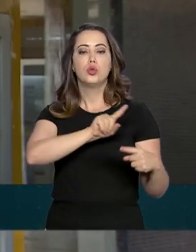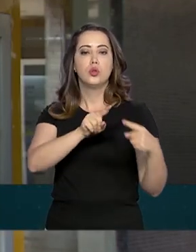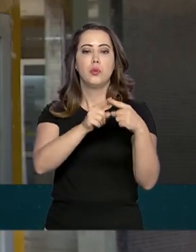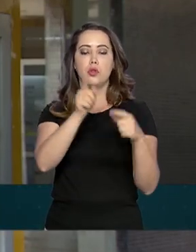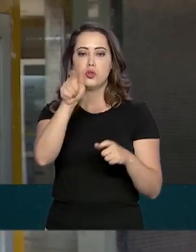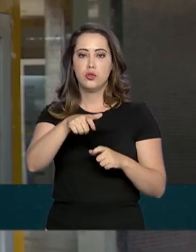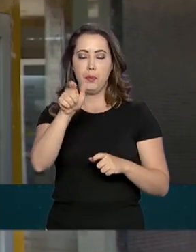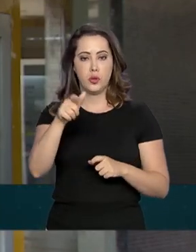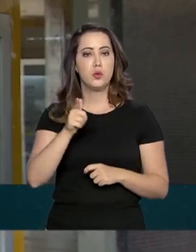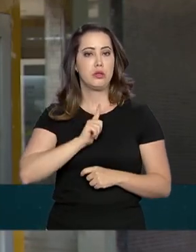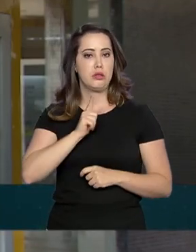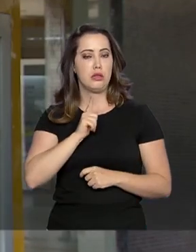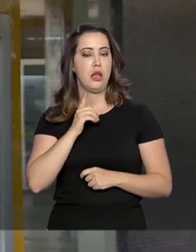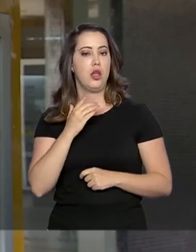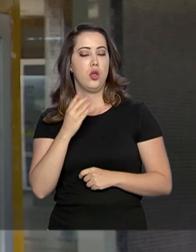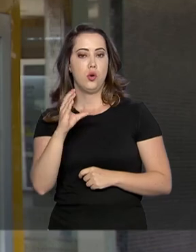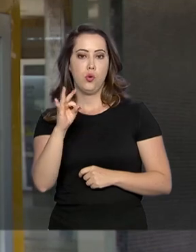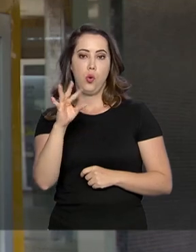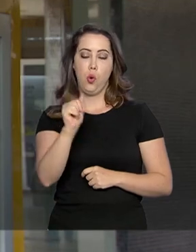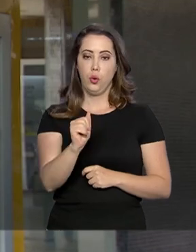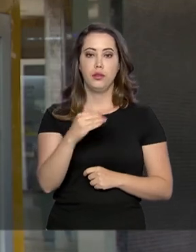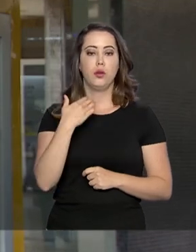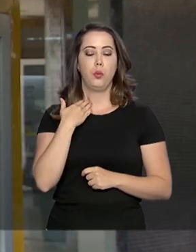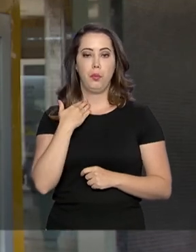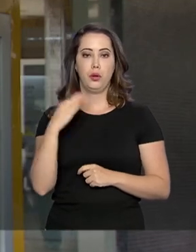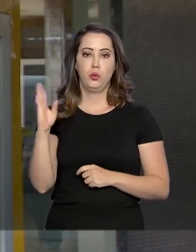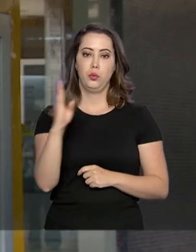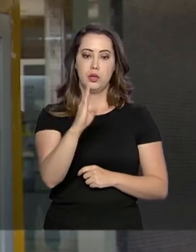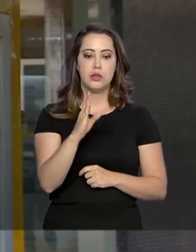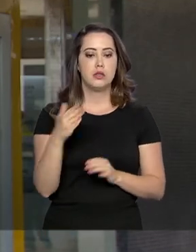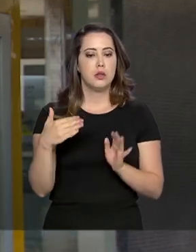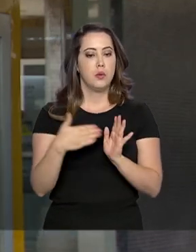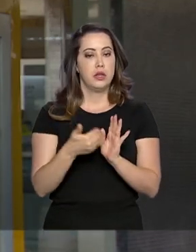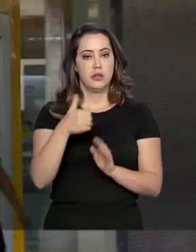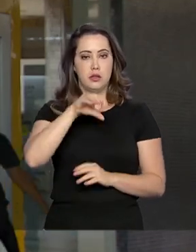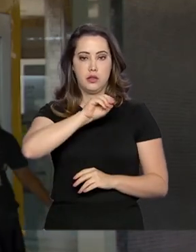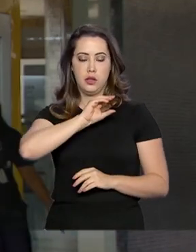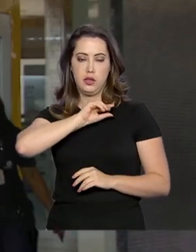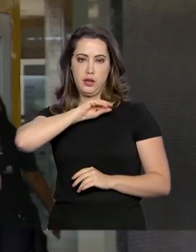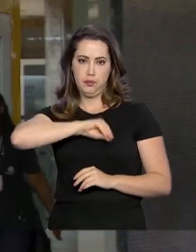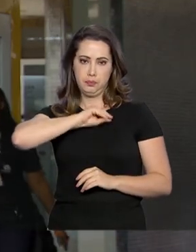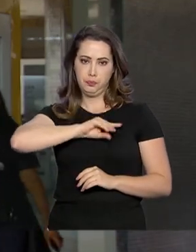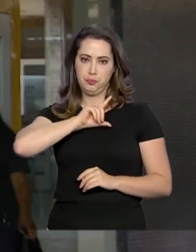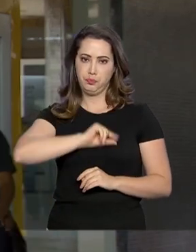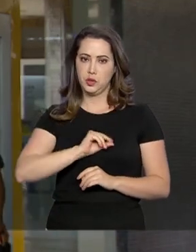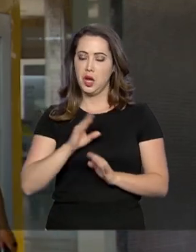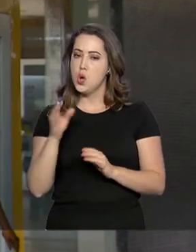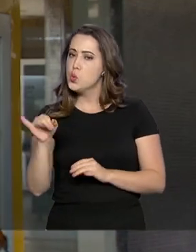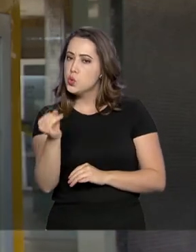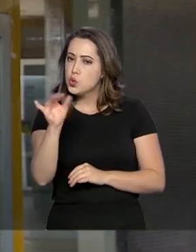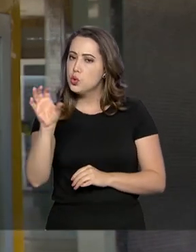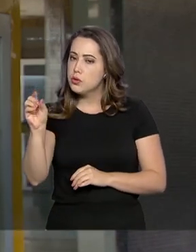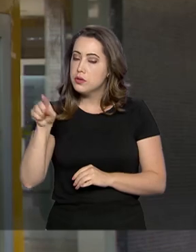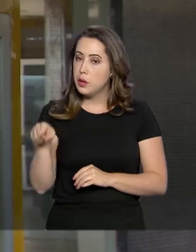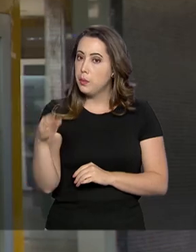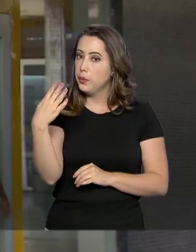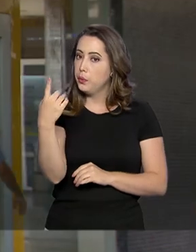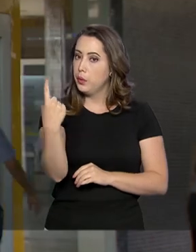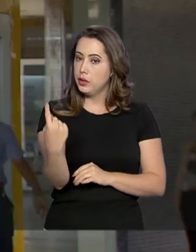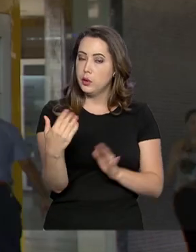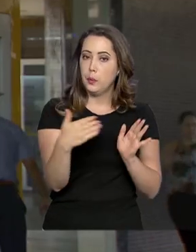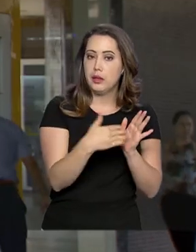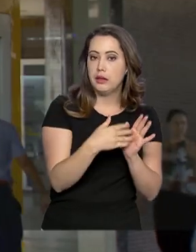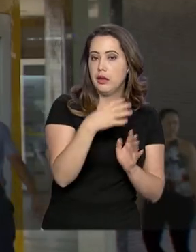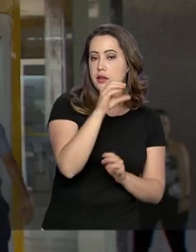clientes com renda de até 10 salários mínimos e as taxas de juros variam de 0,41% a 0